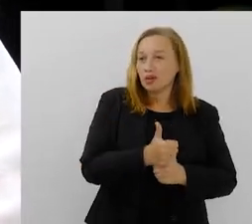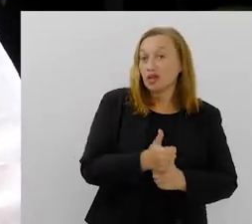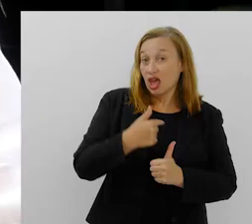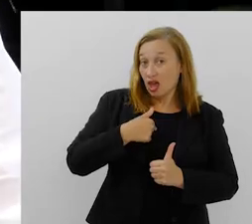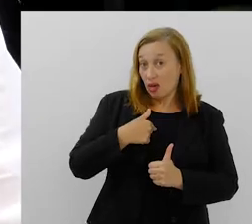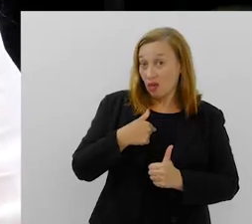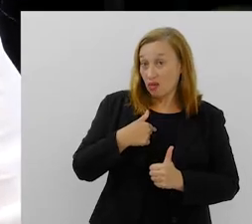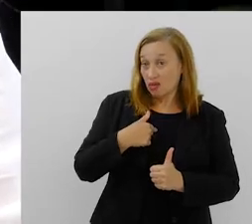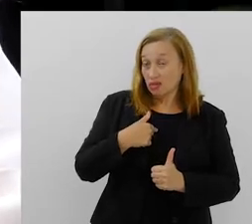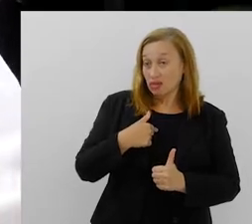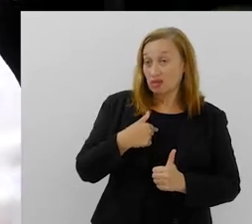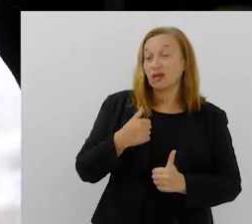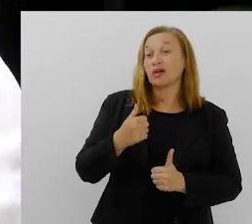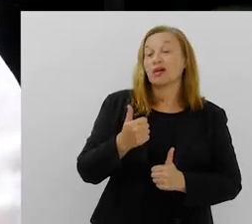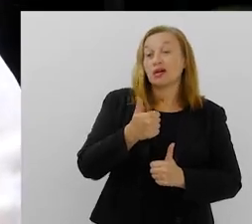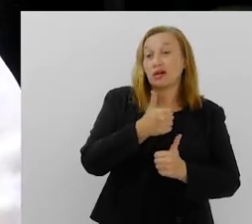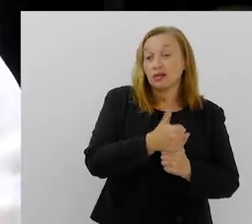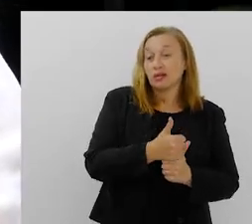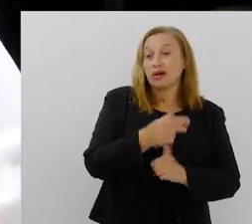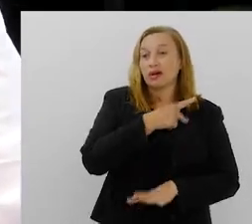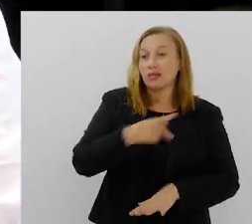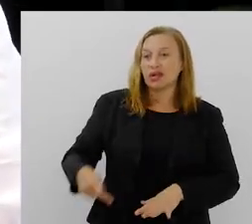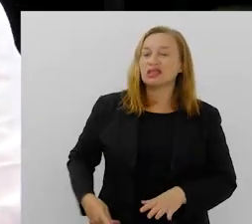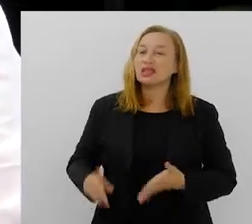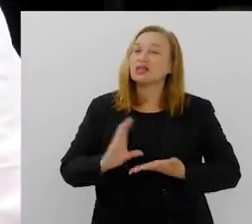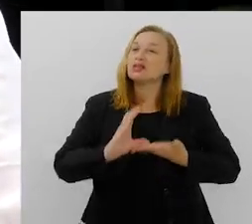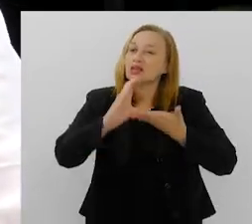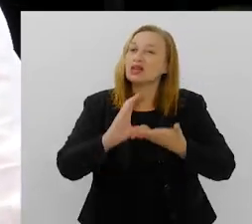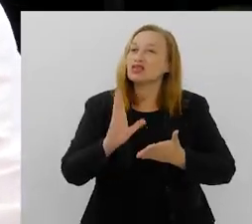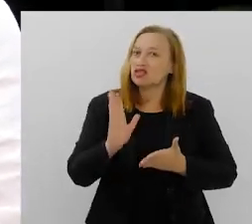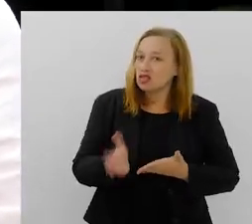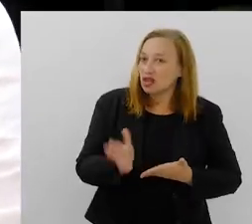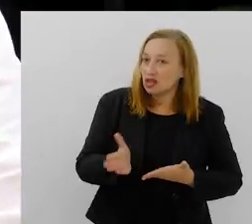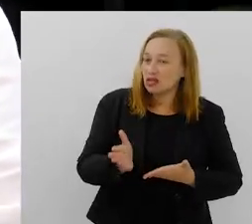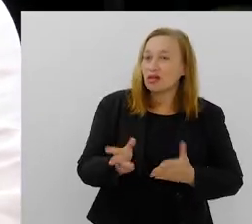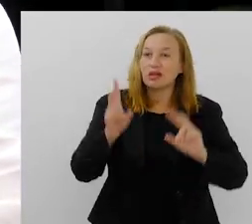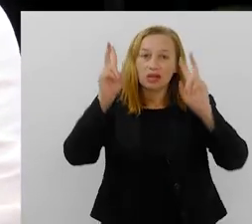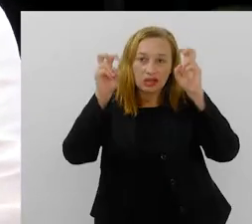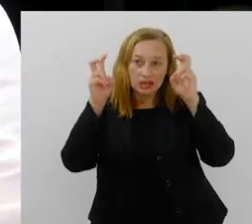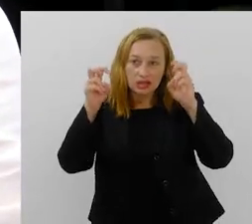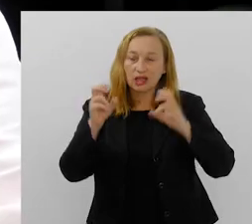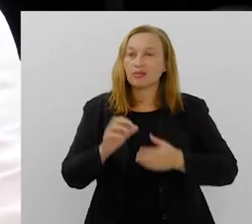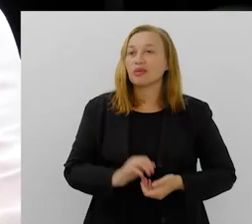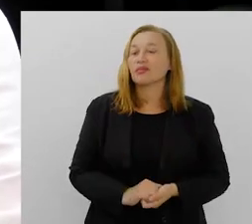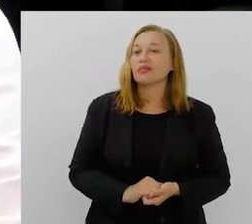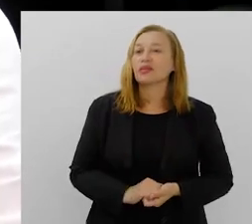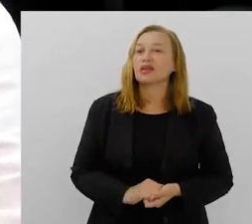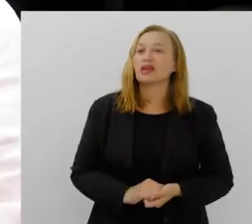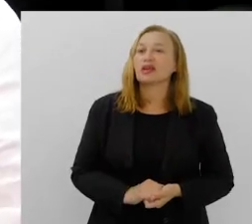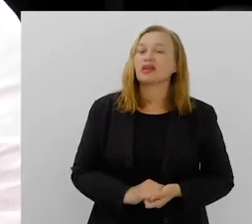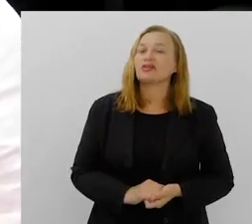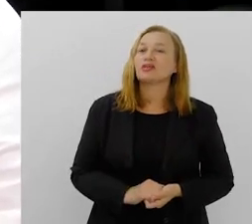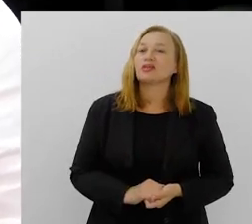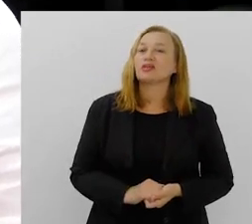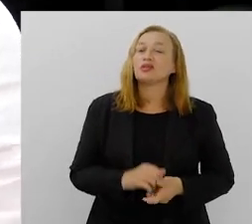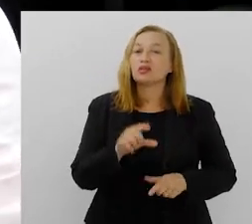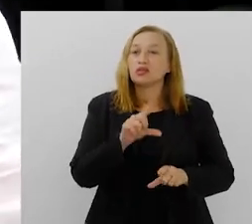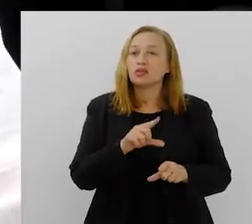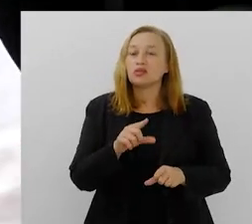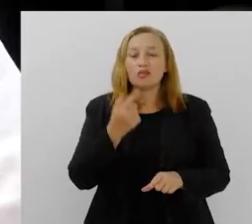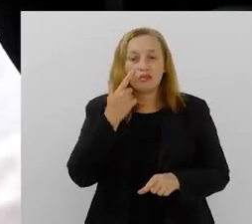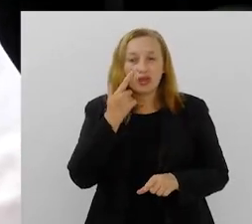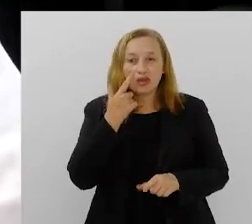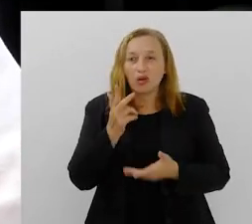presidência, eu assumo a presidência do Conselho. Nesse Conselho, nós já estamos aí sobre esse tema especificamente. Nós estamos fazendo um